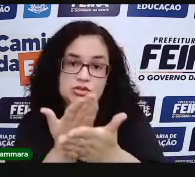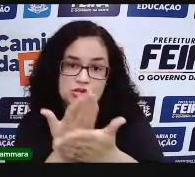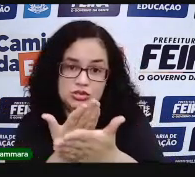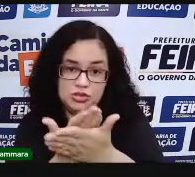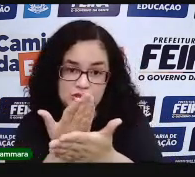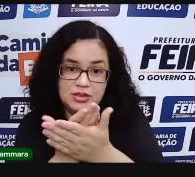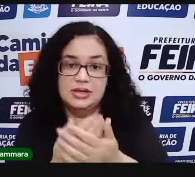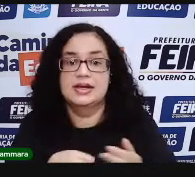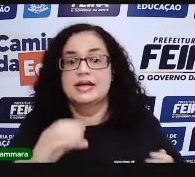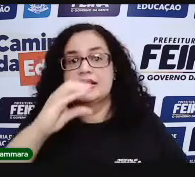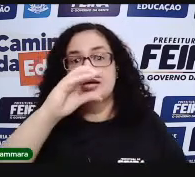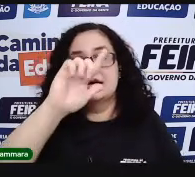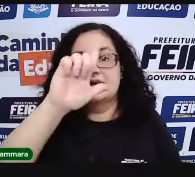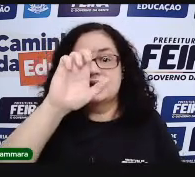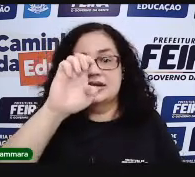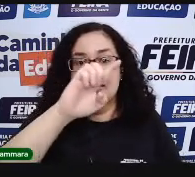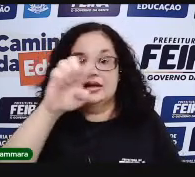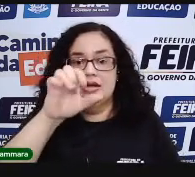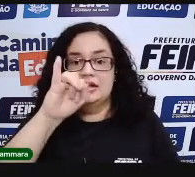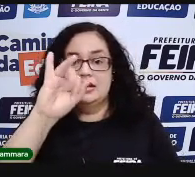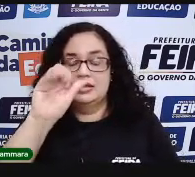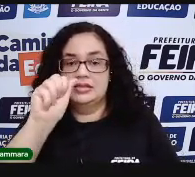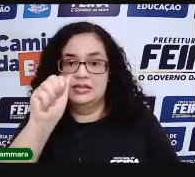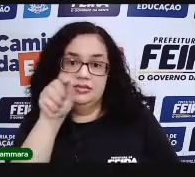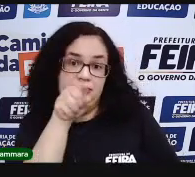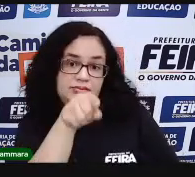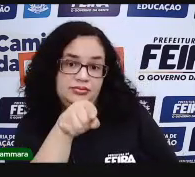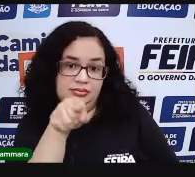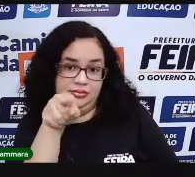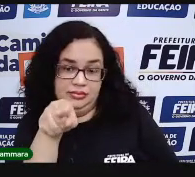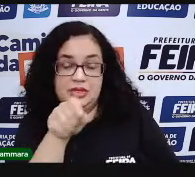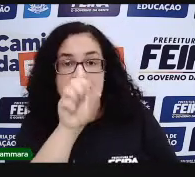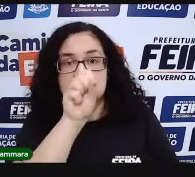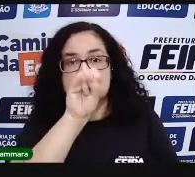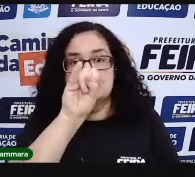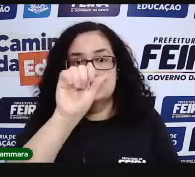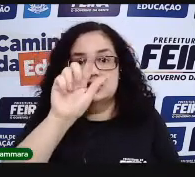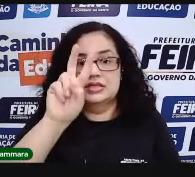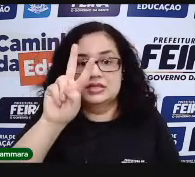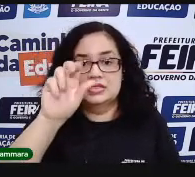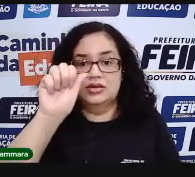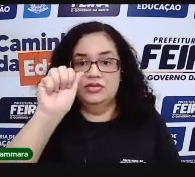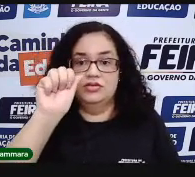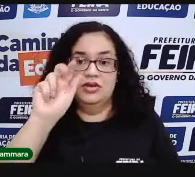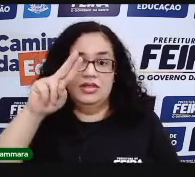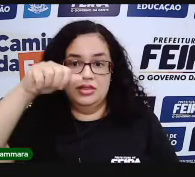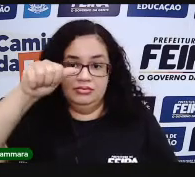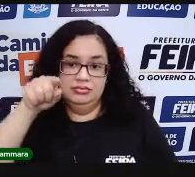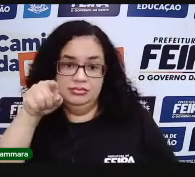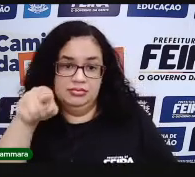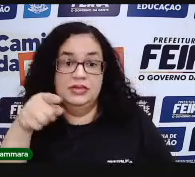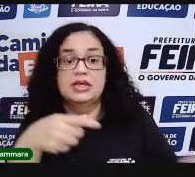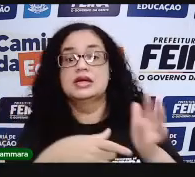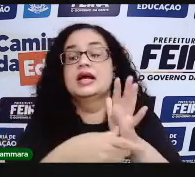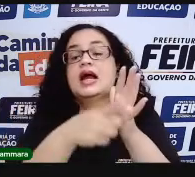que é Clésia Nogueira, Silvana Galvão e Nádia López.